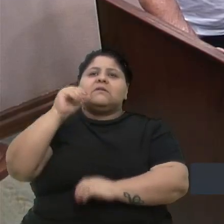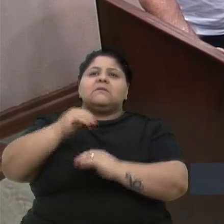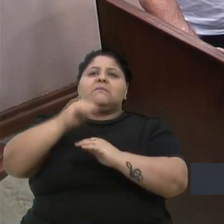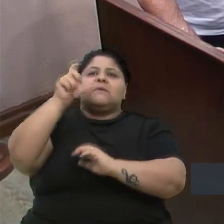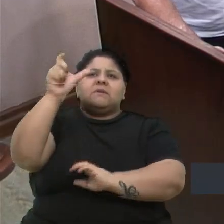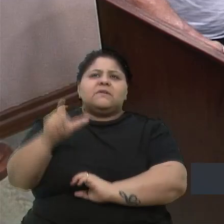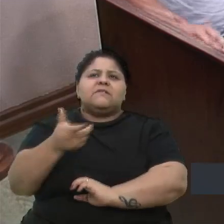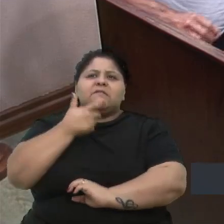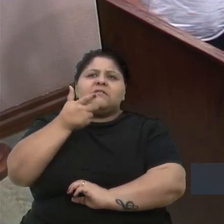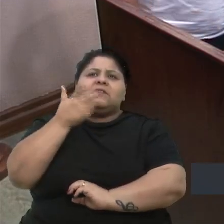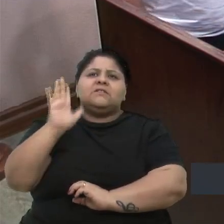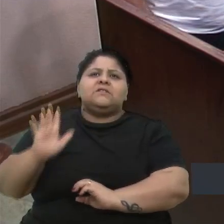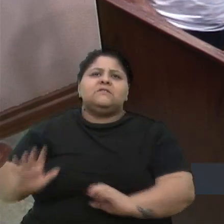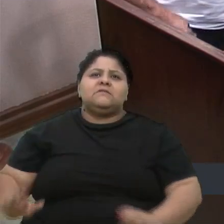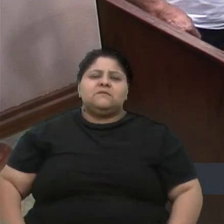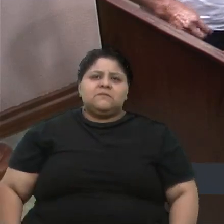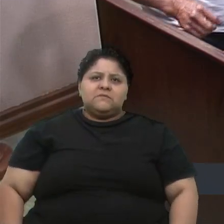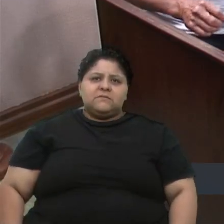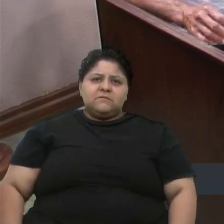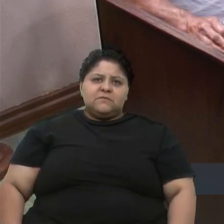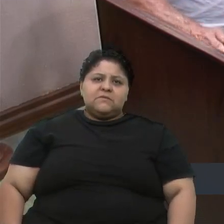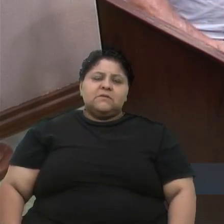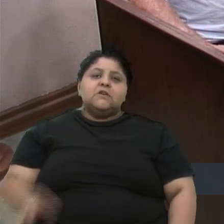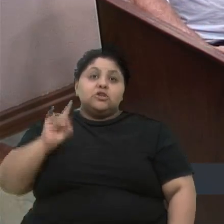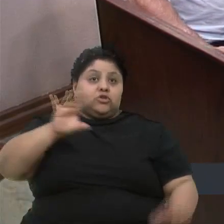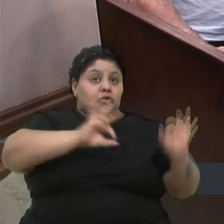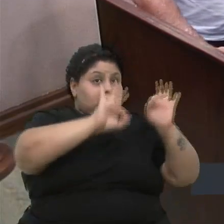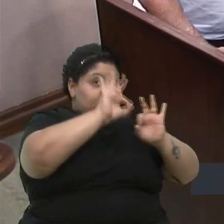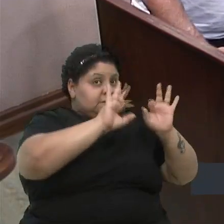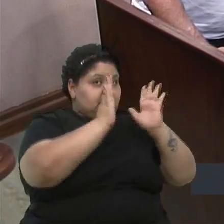questão de ordem, por favor.